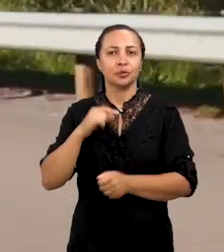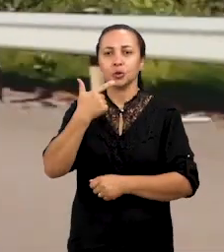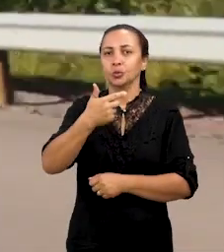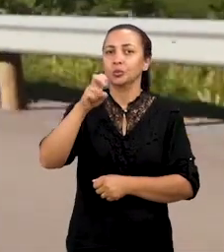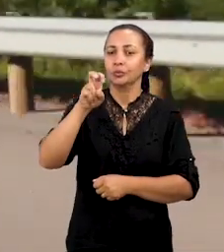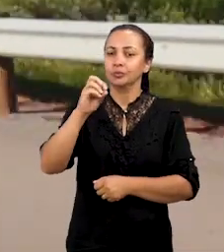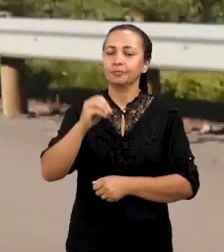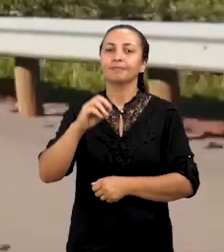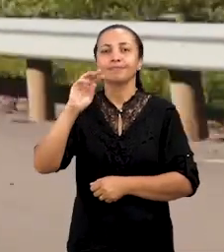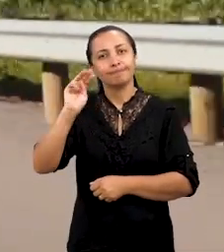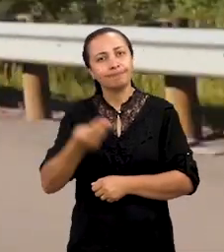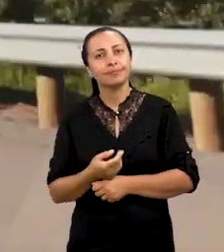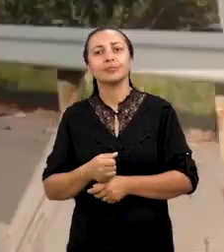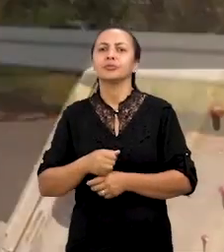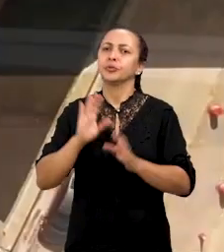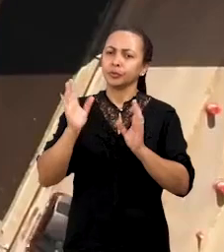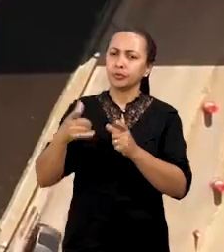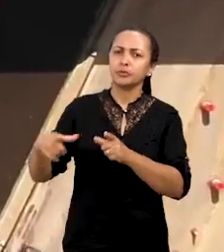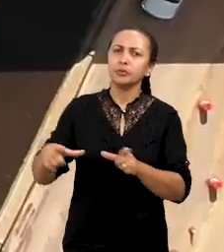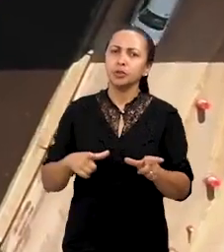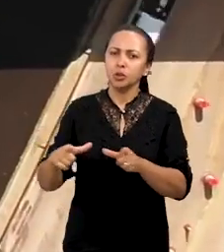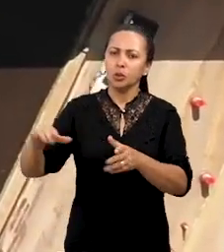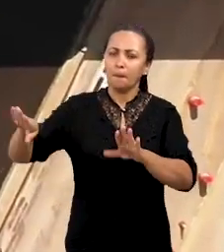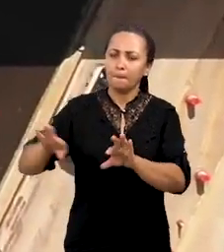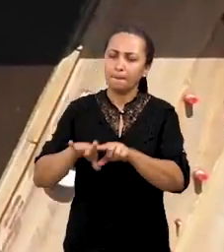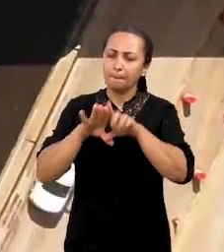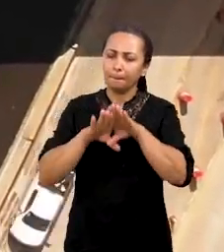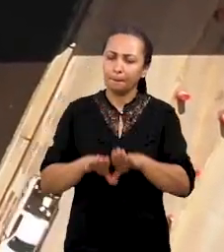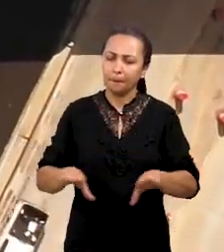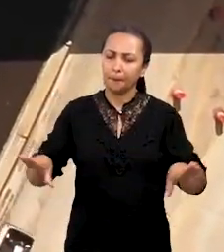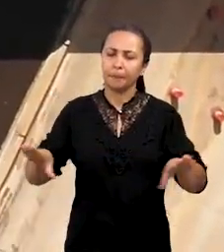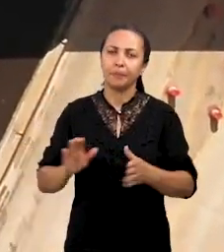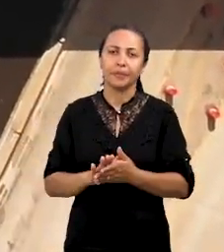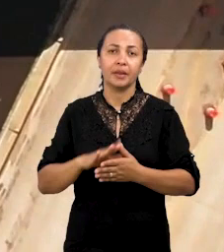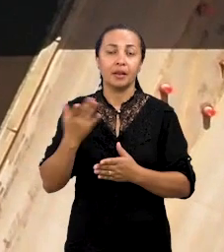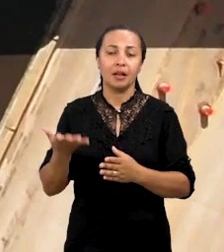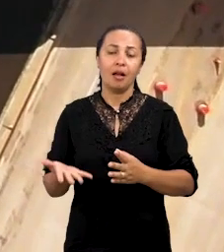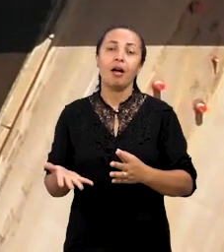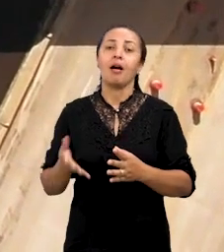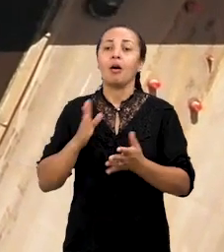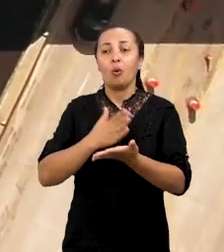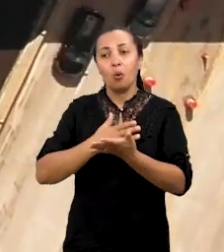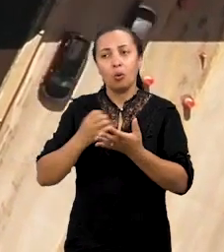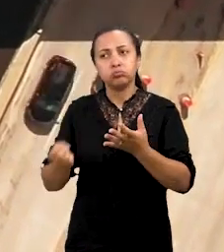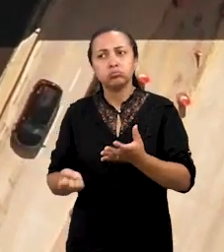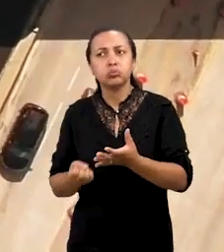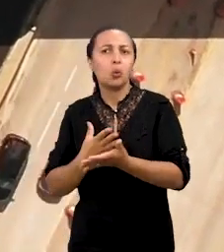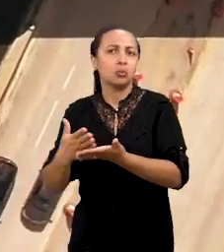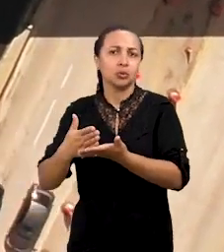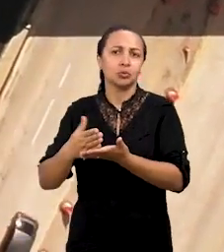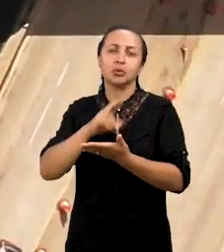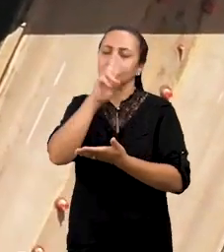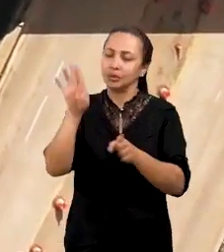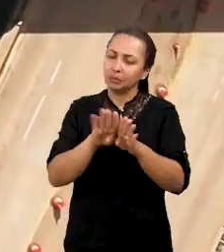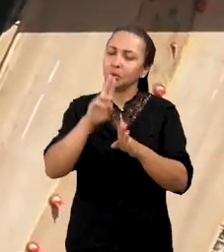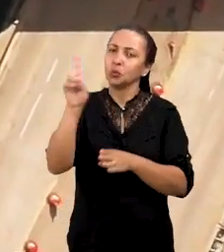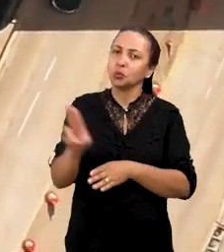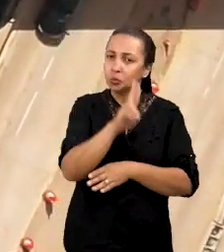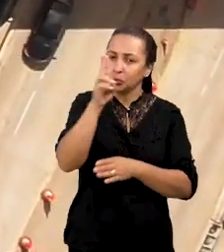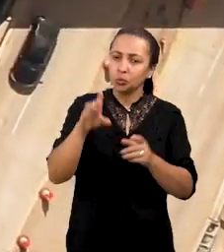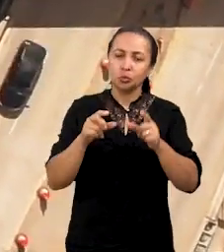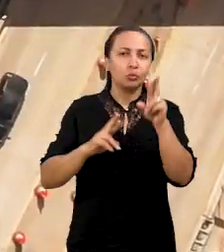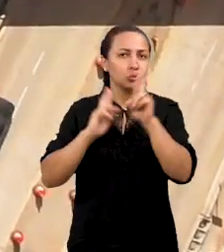250 mil já são pavimentadas. Desde a sua implantação, como também ao longo do uso dessas rodovias, elas